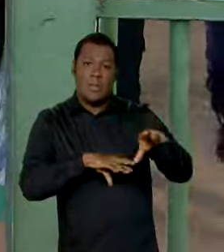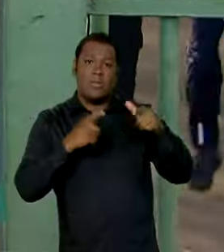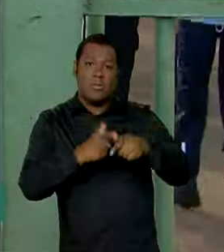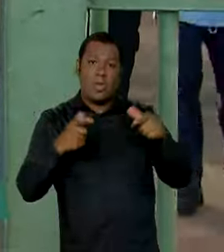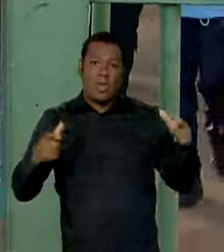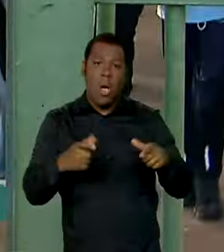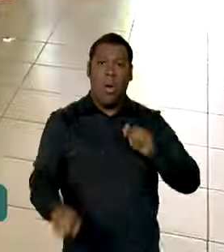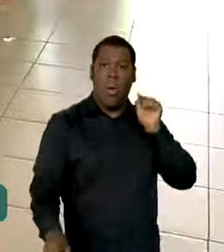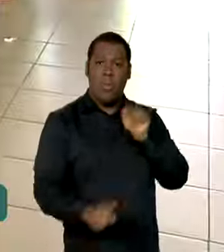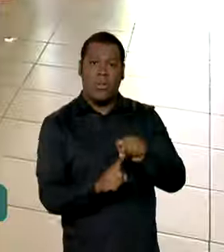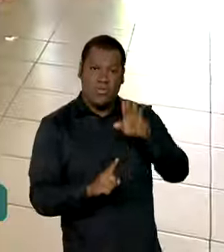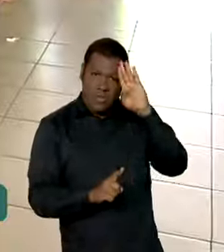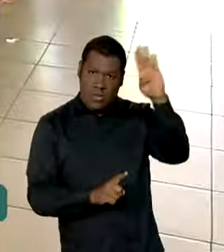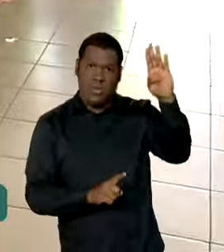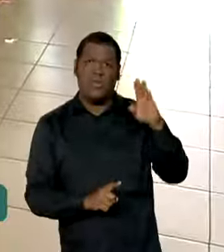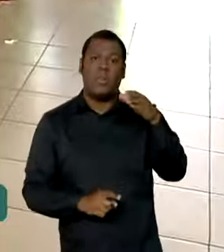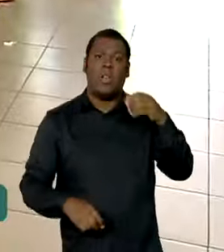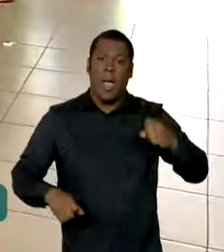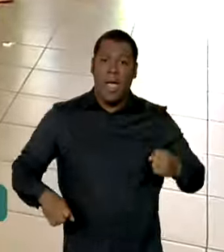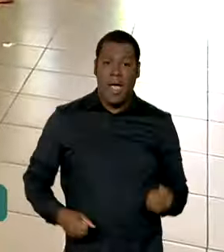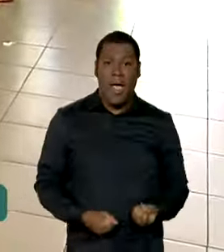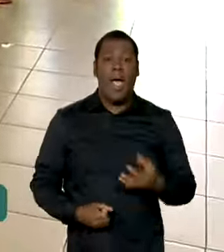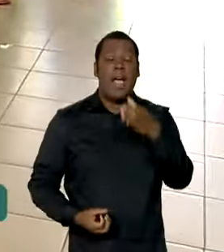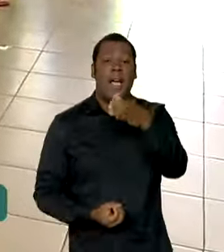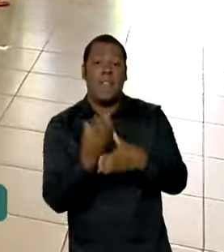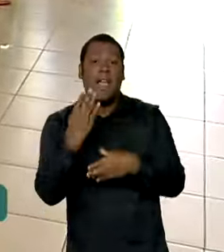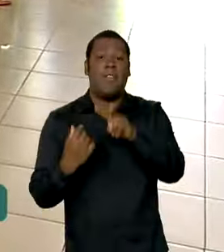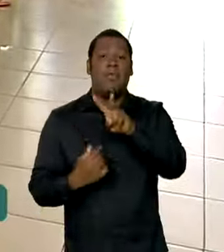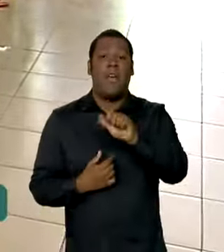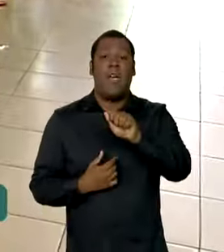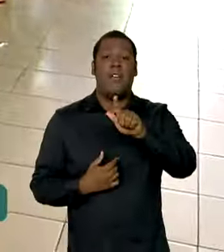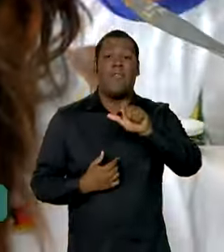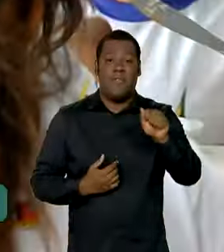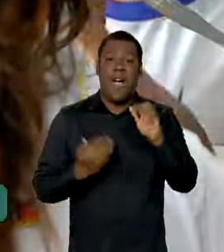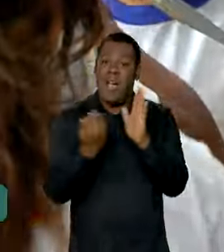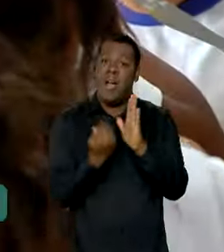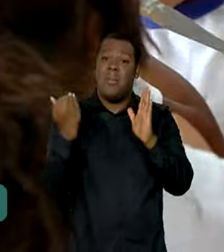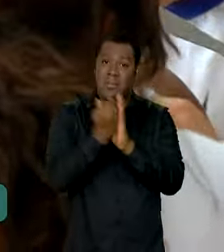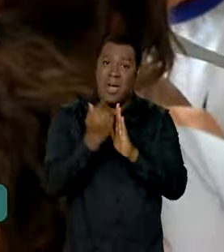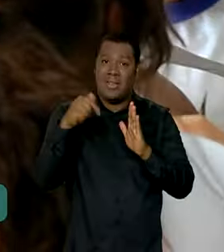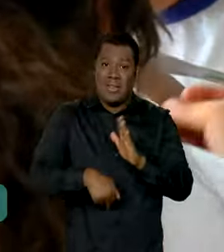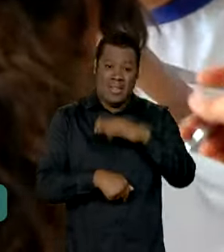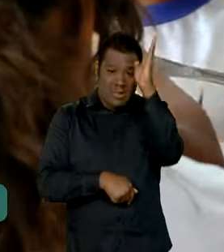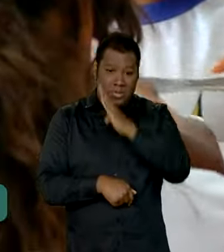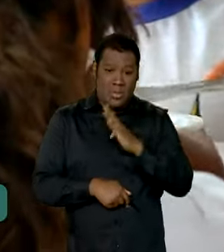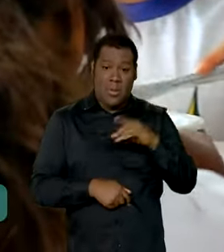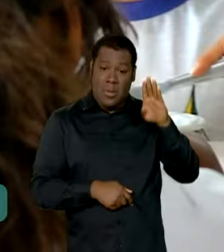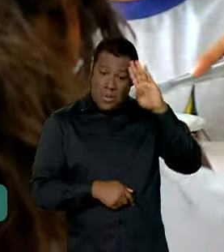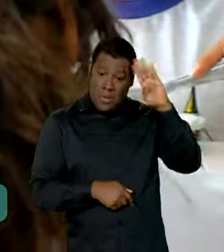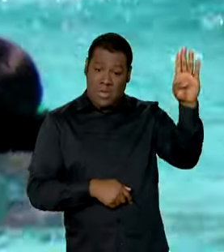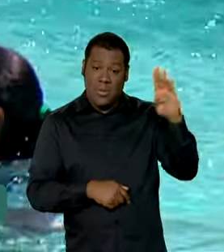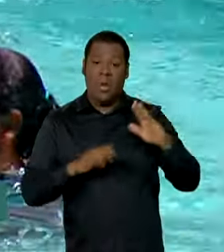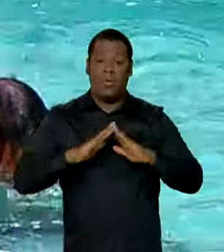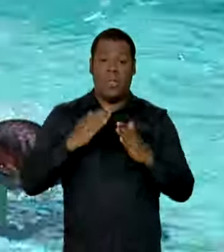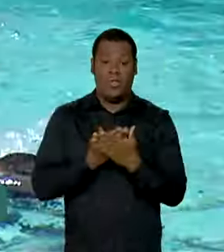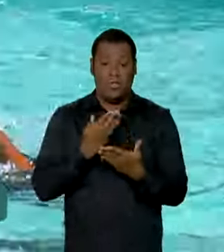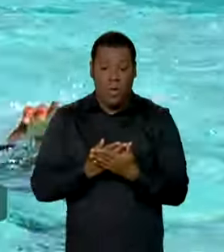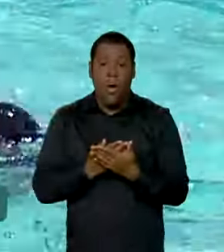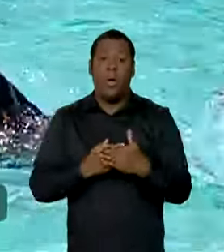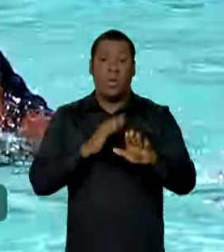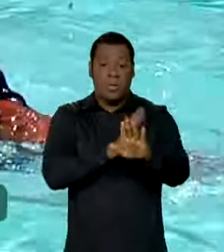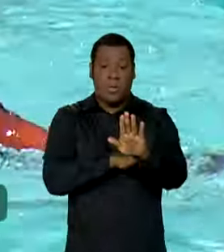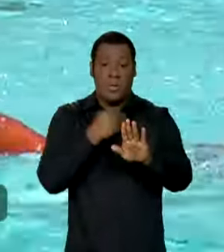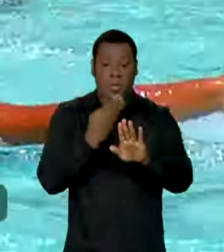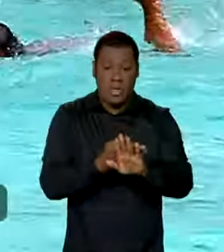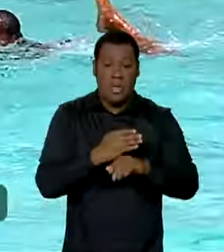objetivos é criar mais vagas em todo o país, principalmente de ensino integral. Por isso,